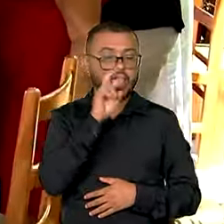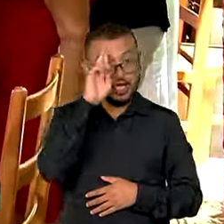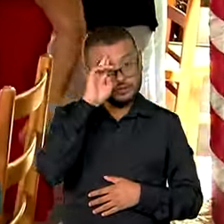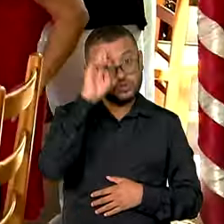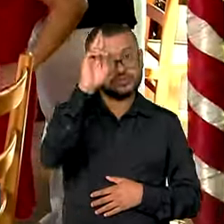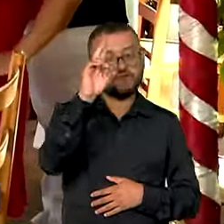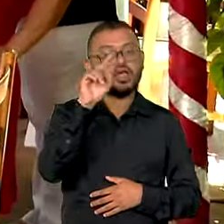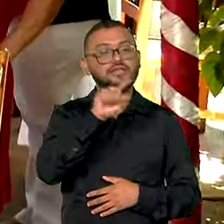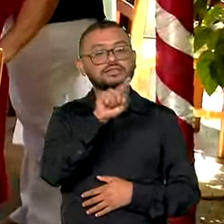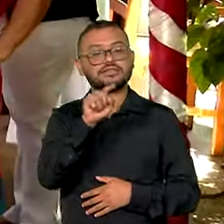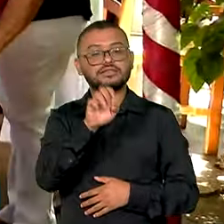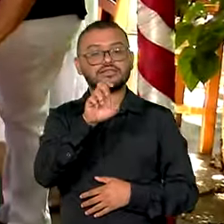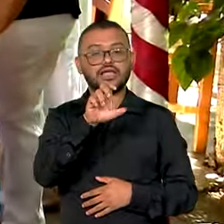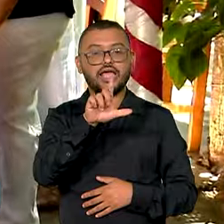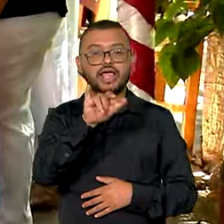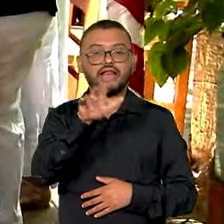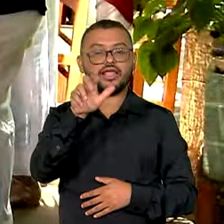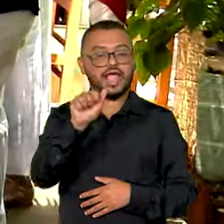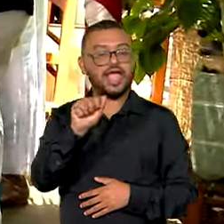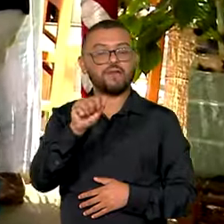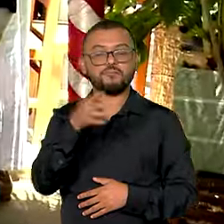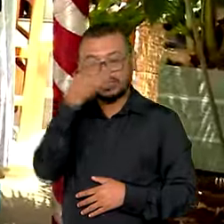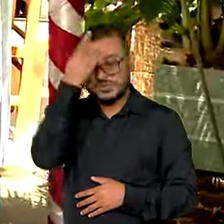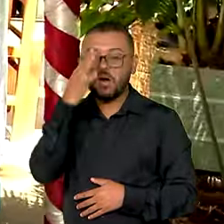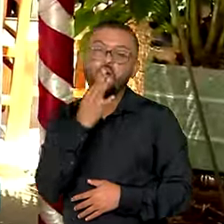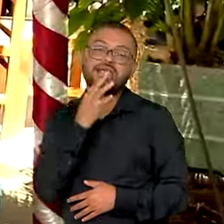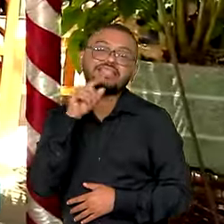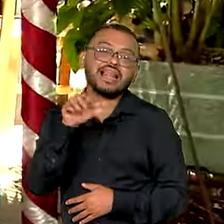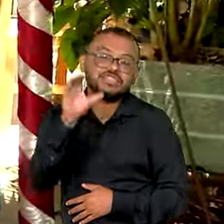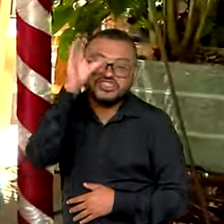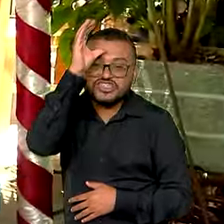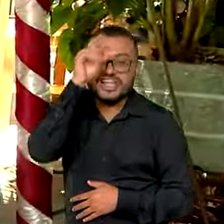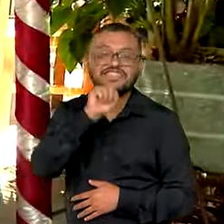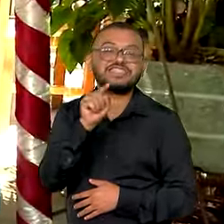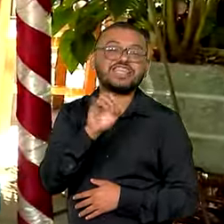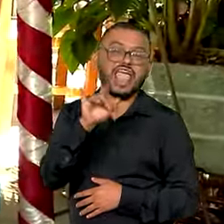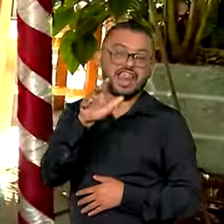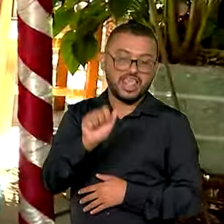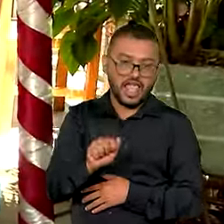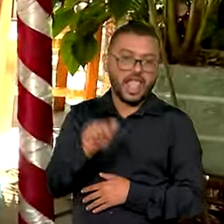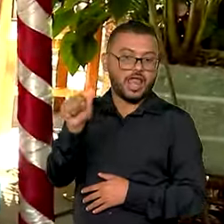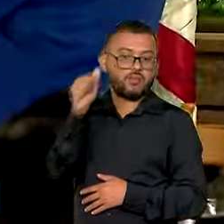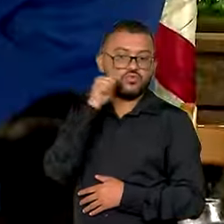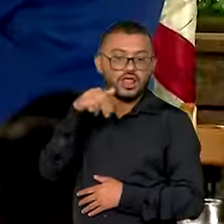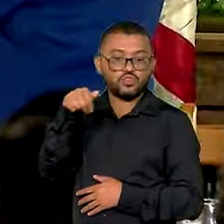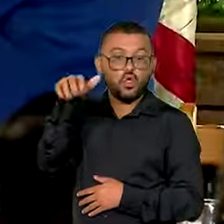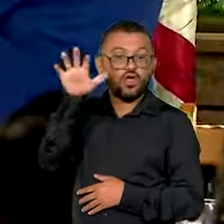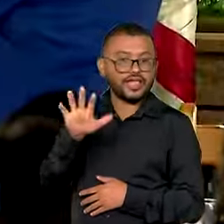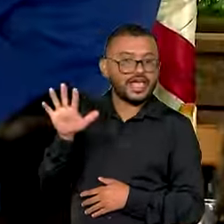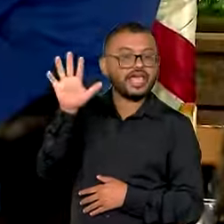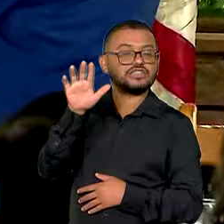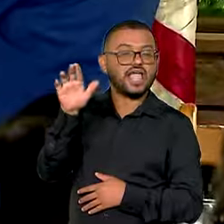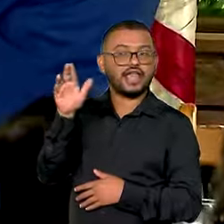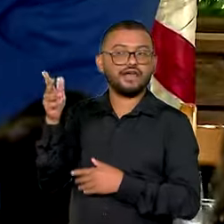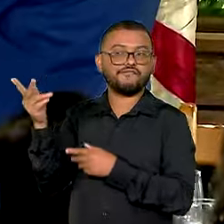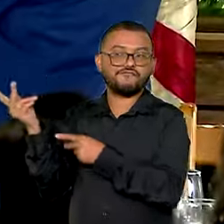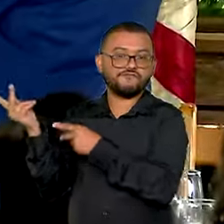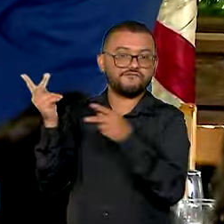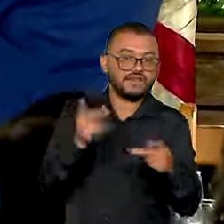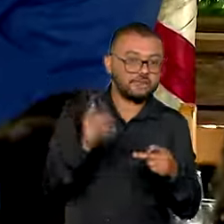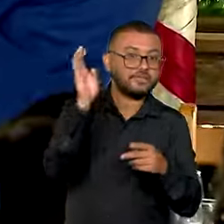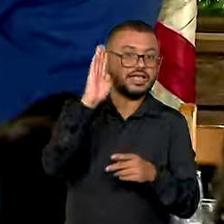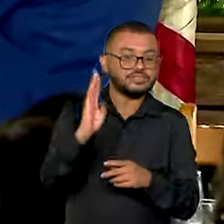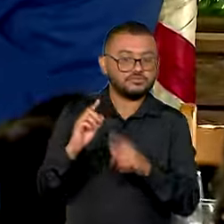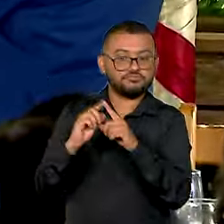mais conhecida como Tia Zélia. 70 anos, nordestina, que chegou a Brasília com